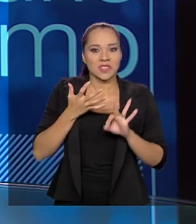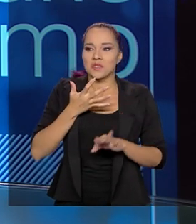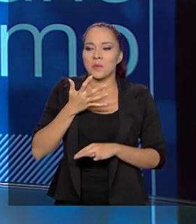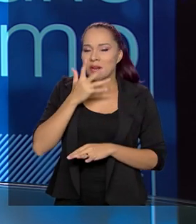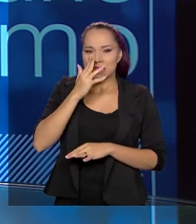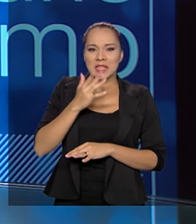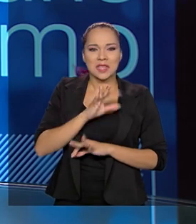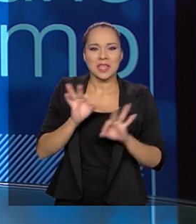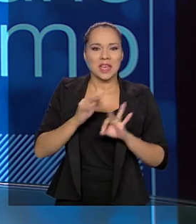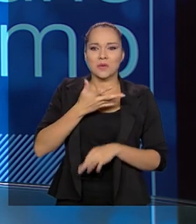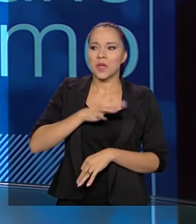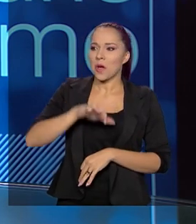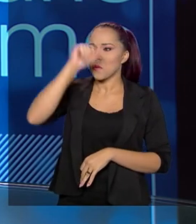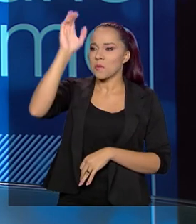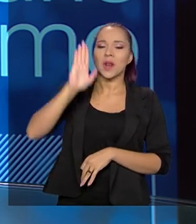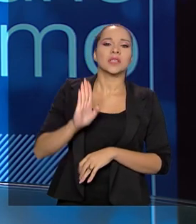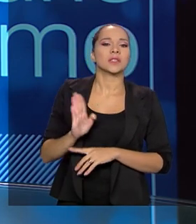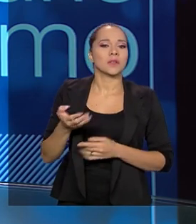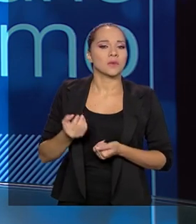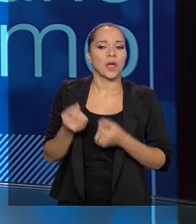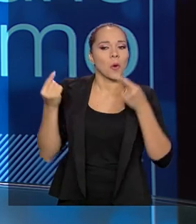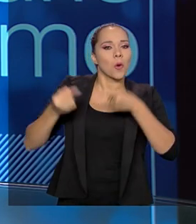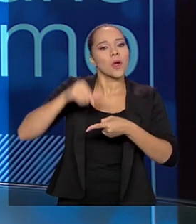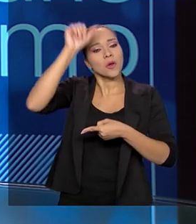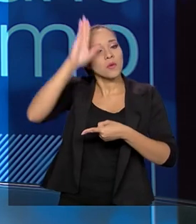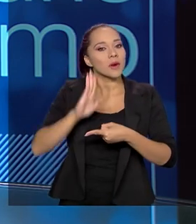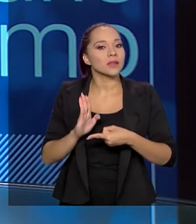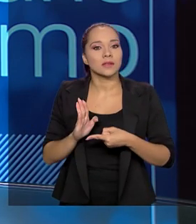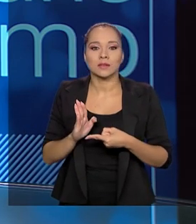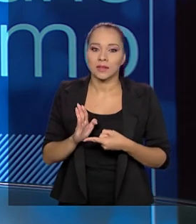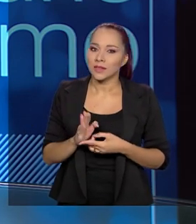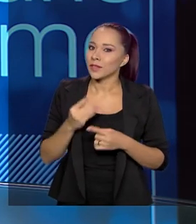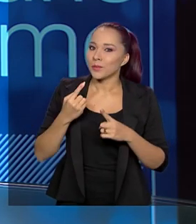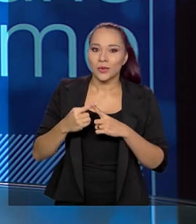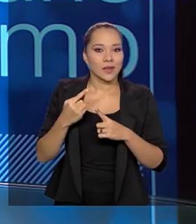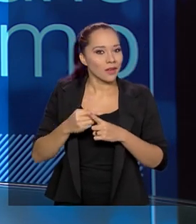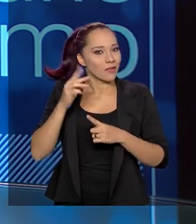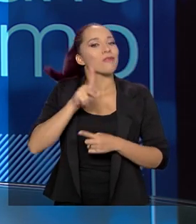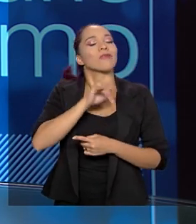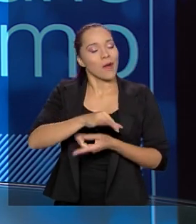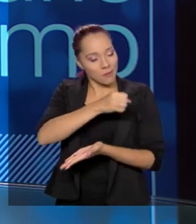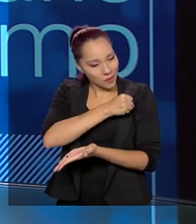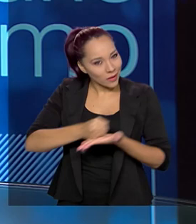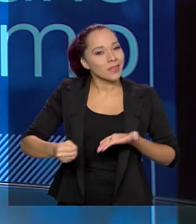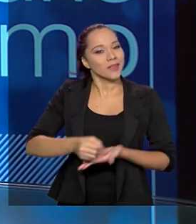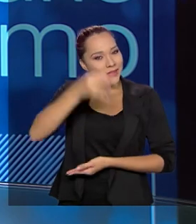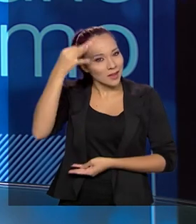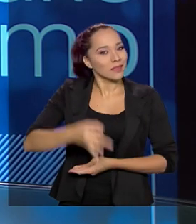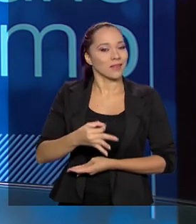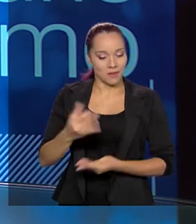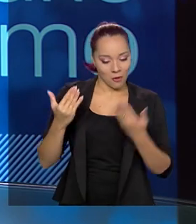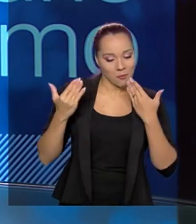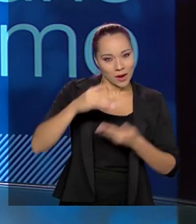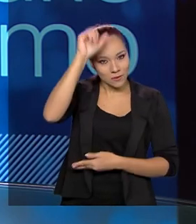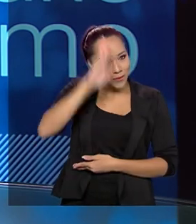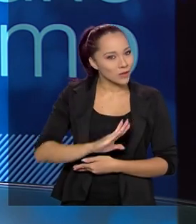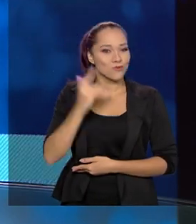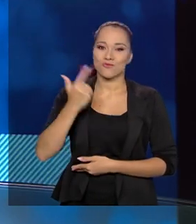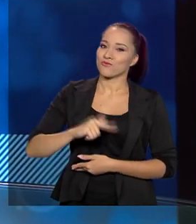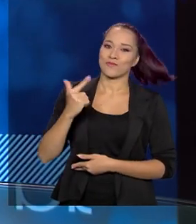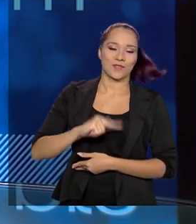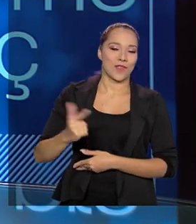prateleira. Ninguém quer concorrer com o Brasil, porque a lapada é grande, meu amigo. Nada se compara ao nosso país.